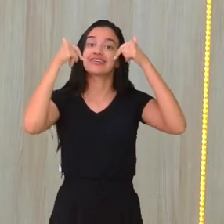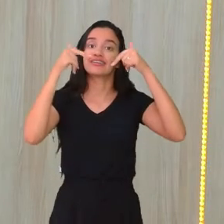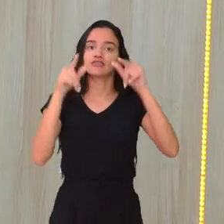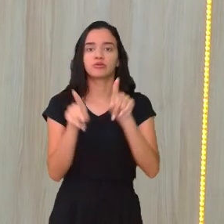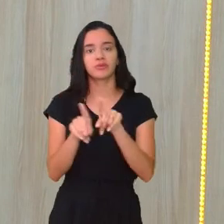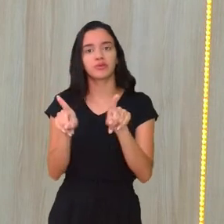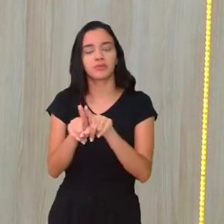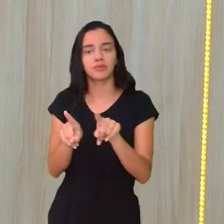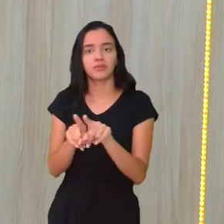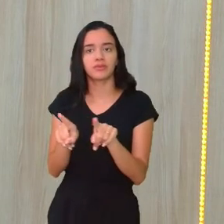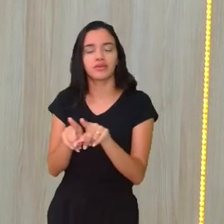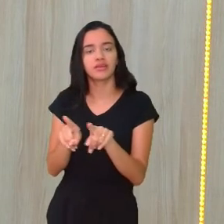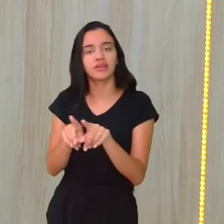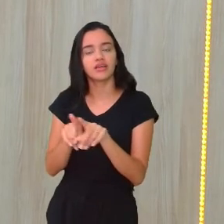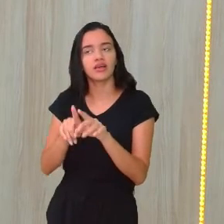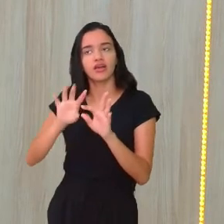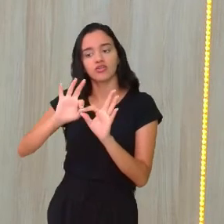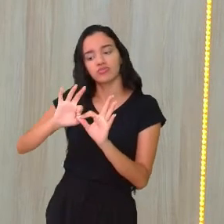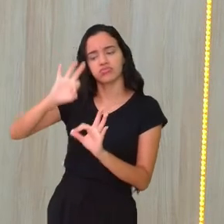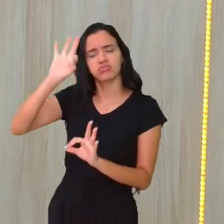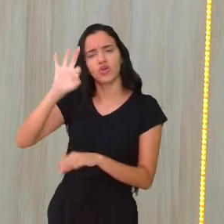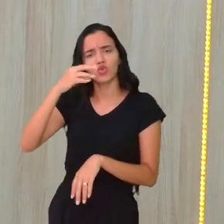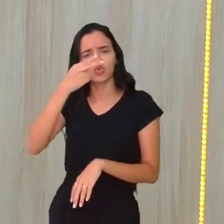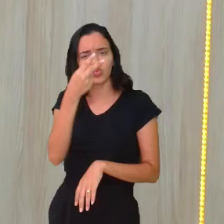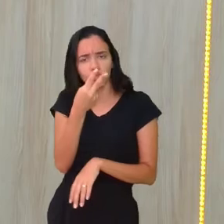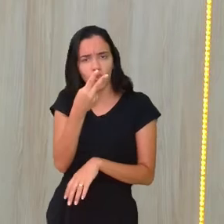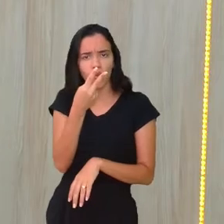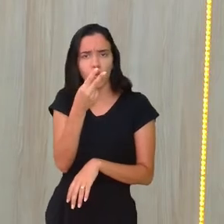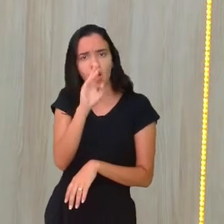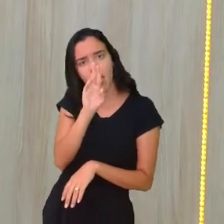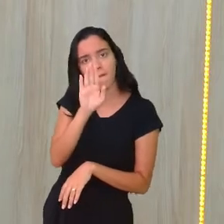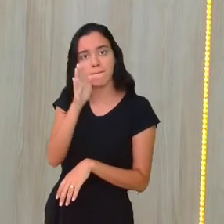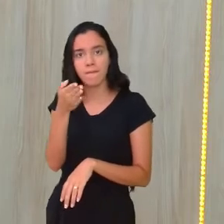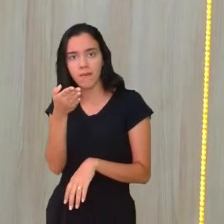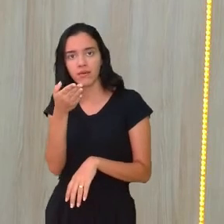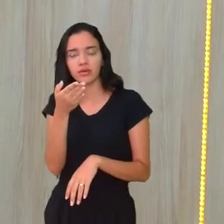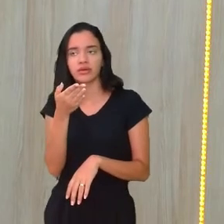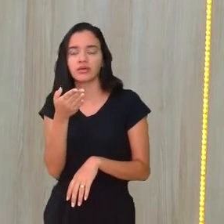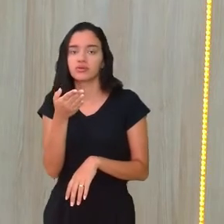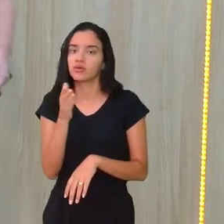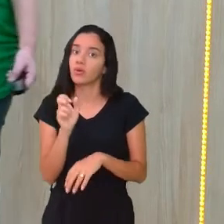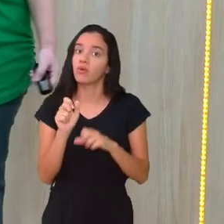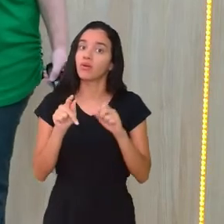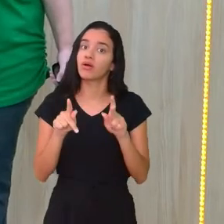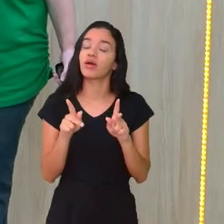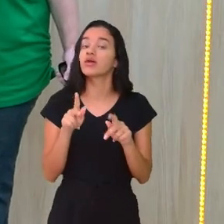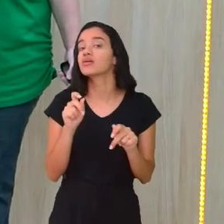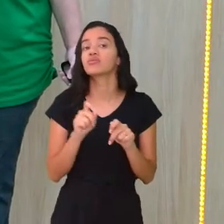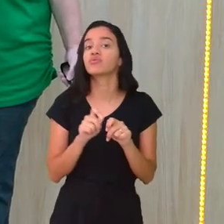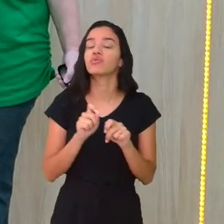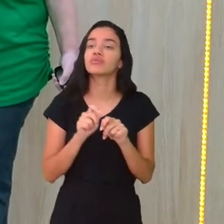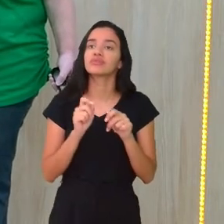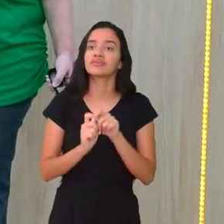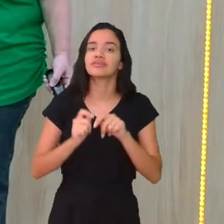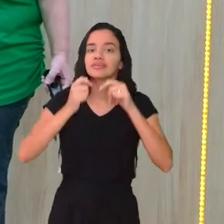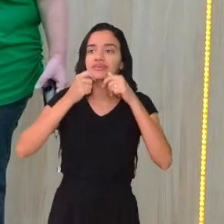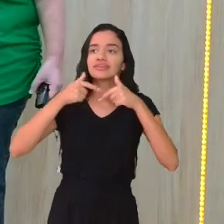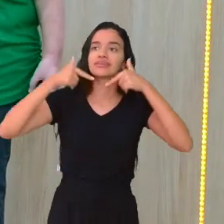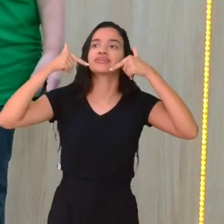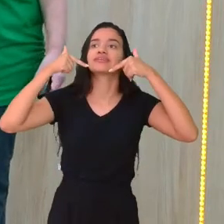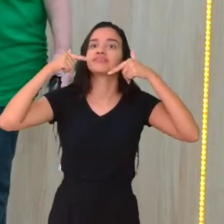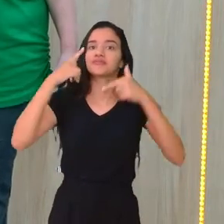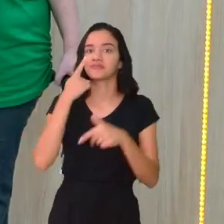simetria? Um, dois e meio. Aqui está no meio, tá? Onde é que eu vou fazer minha carinha feliz de